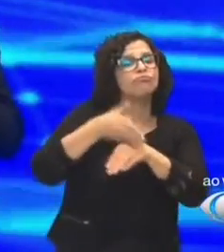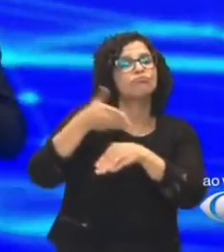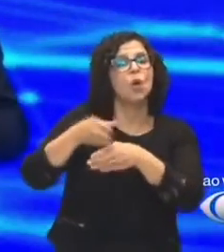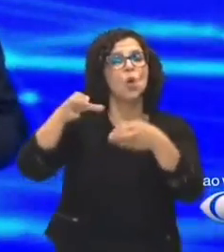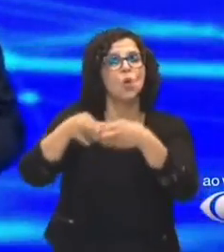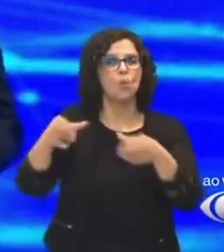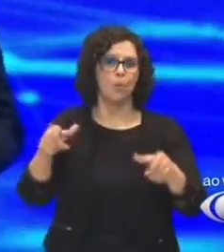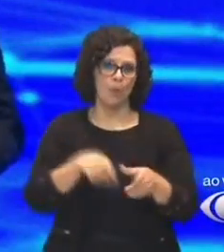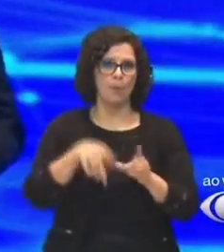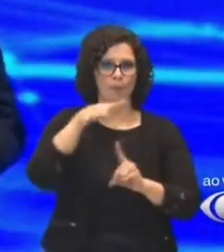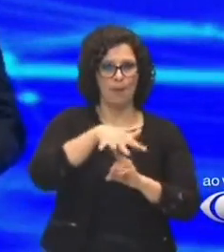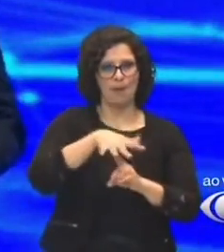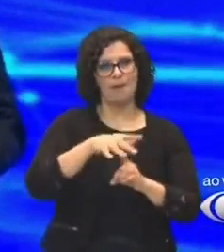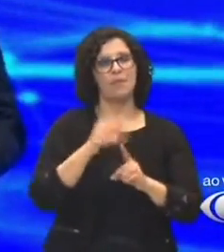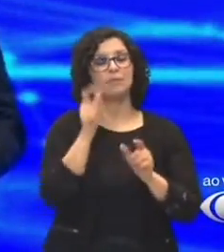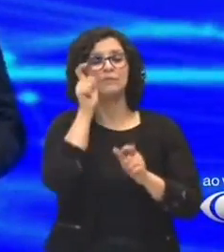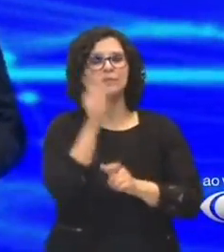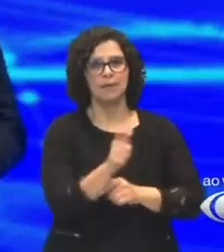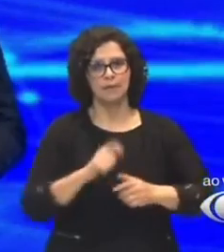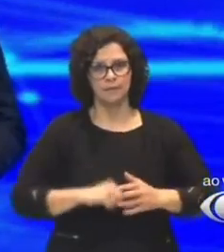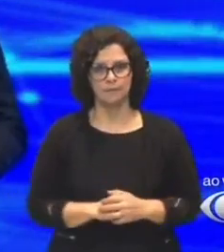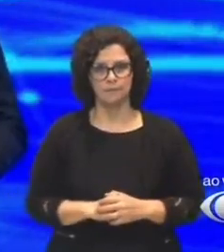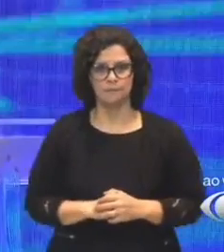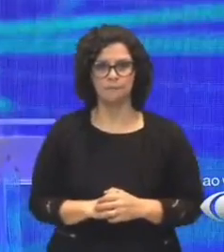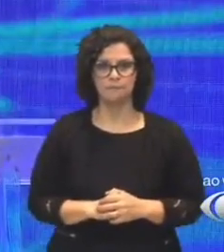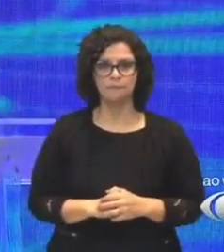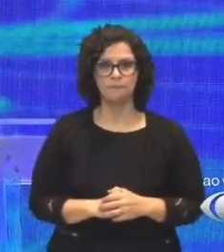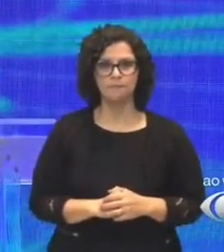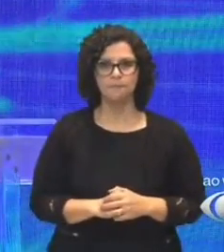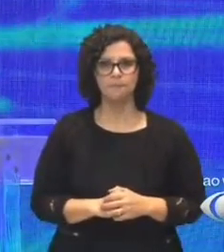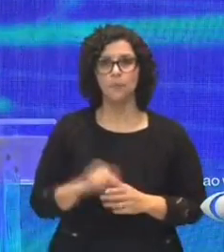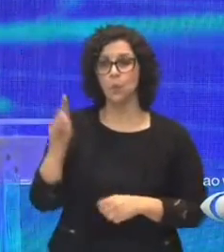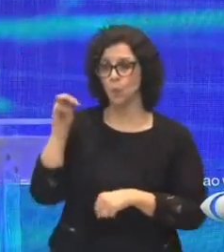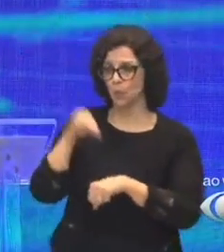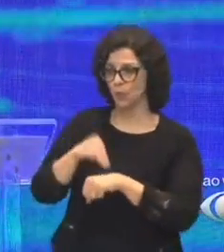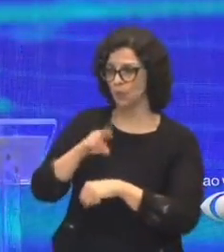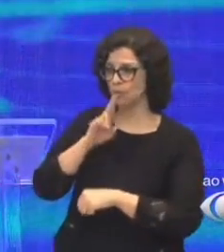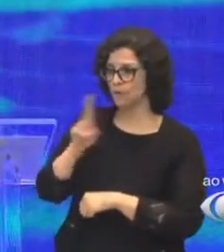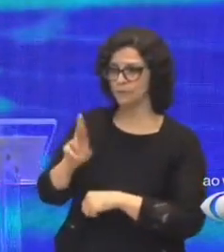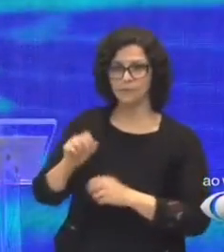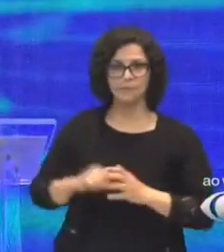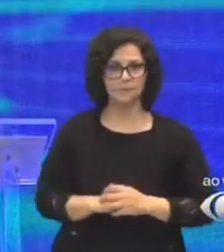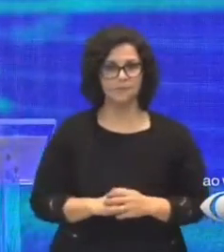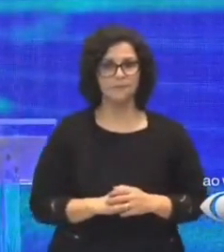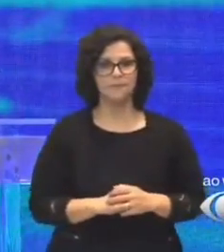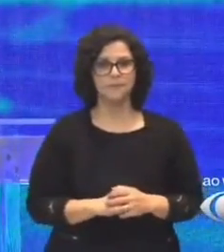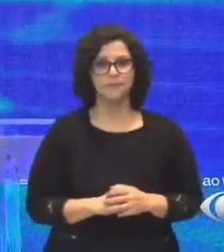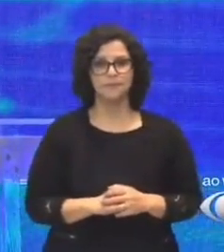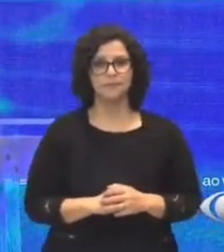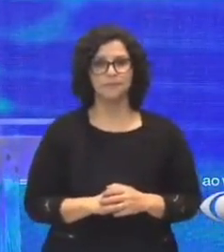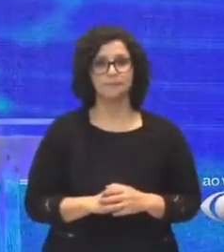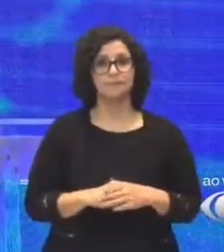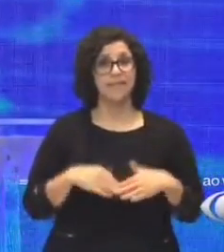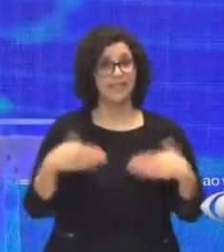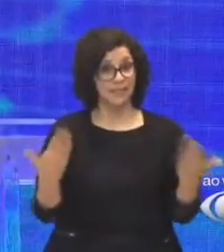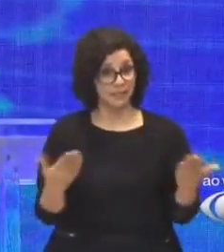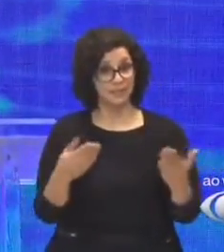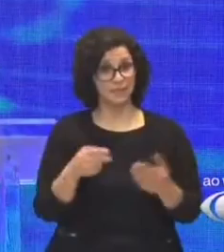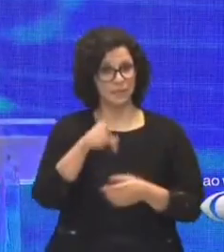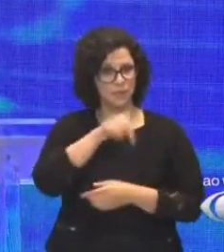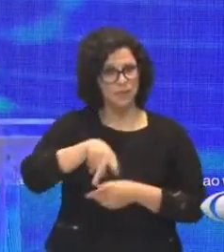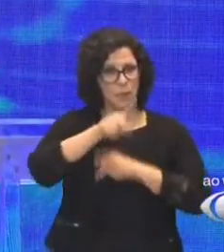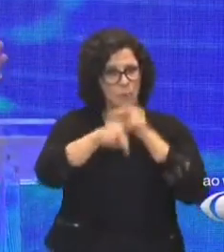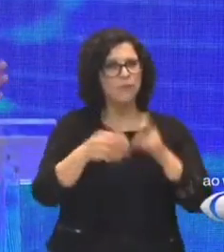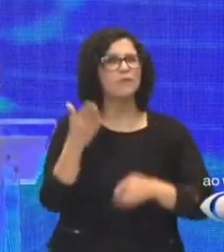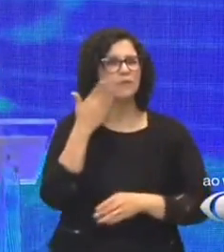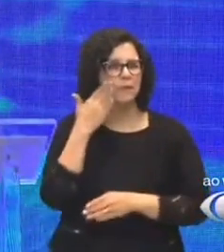demandas locais dos paranaenses. O senhor tem um minuto para a réplica. É bom que o povo